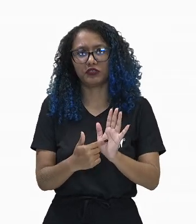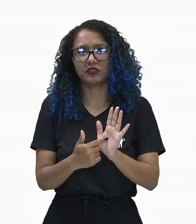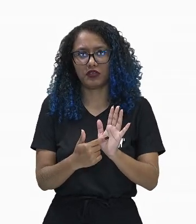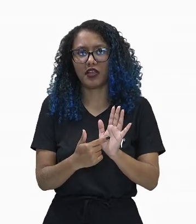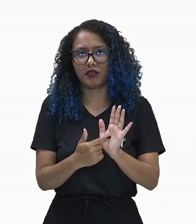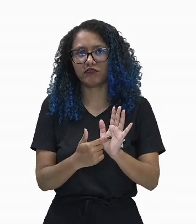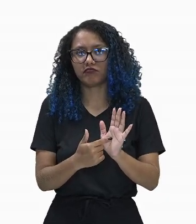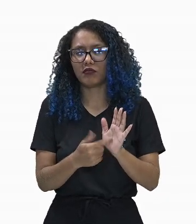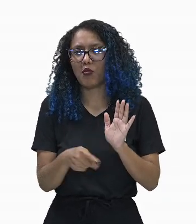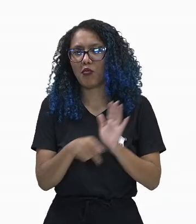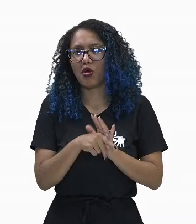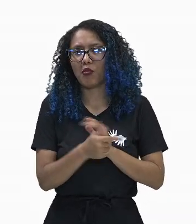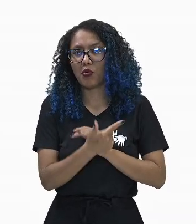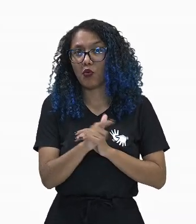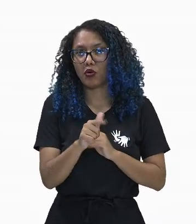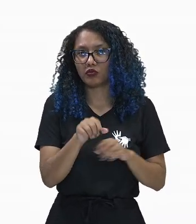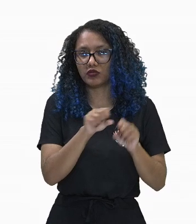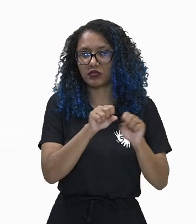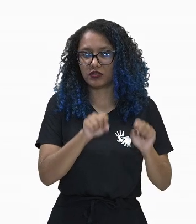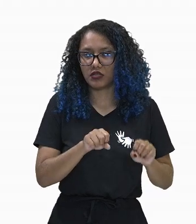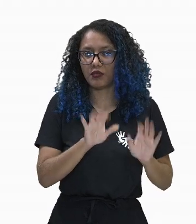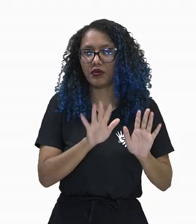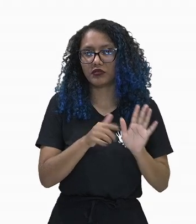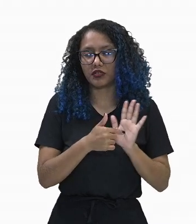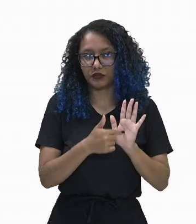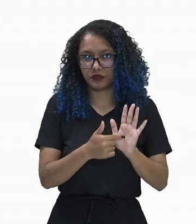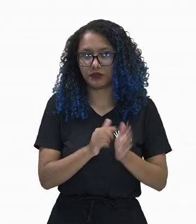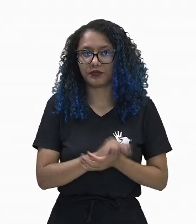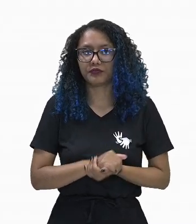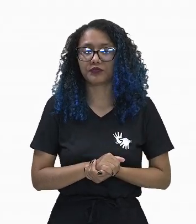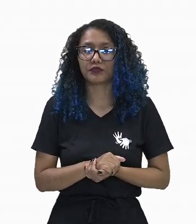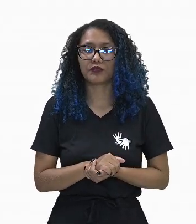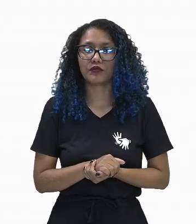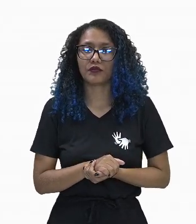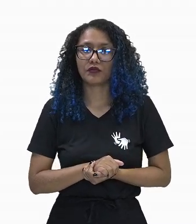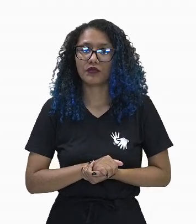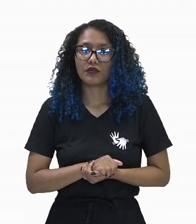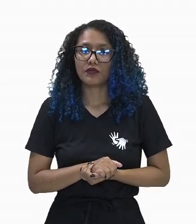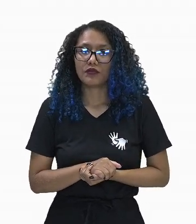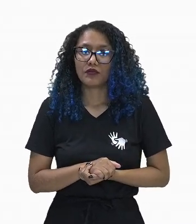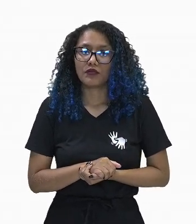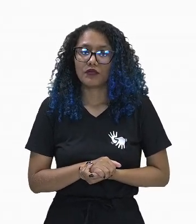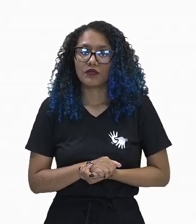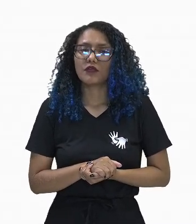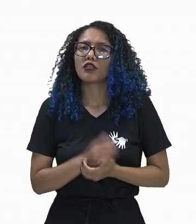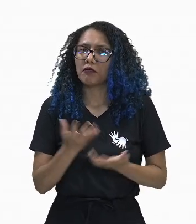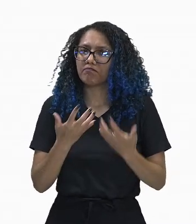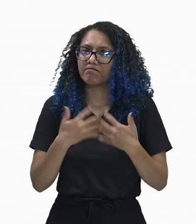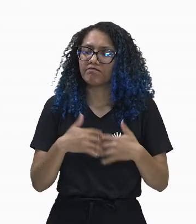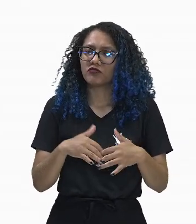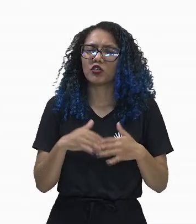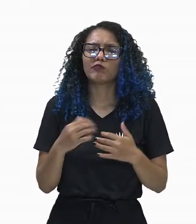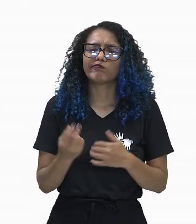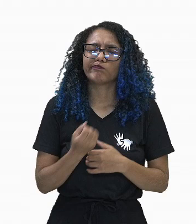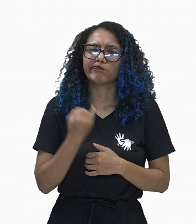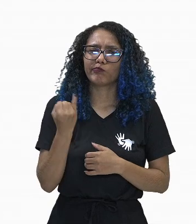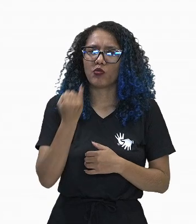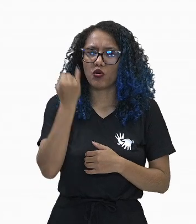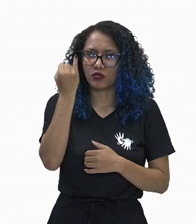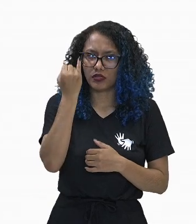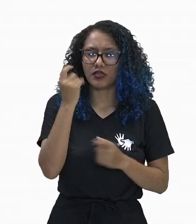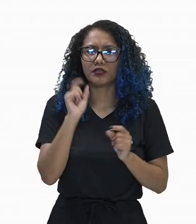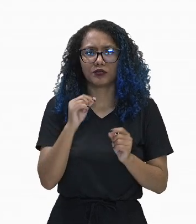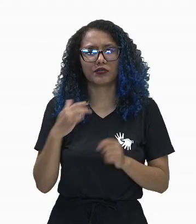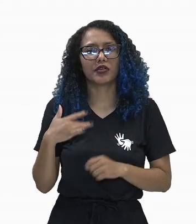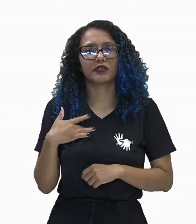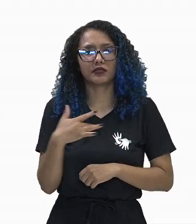anterior. E ele, o sistema linfático, desempenha funções essenciais para a saúde e bem-estar, que eu vou